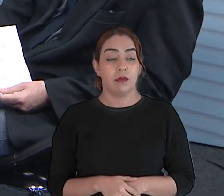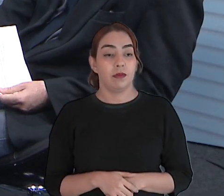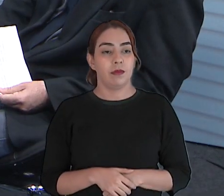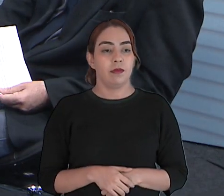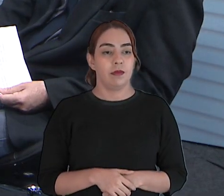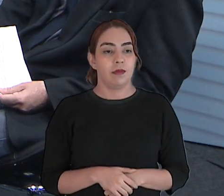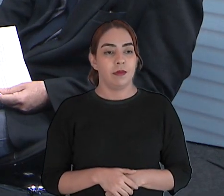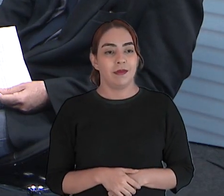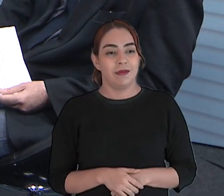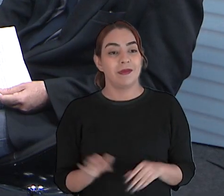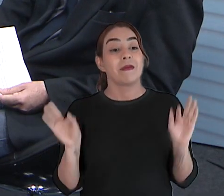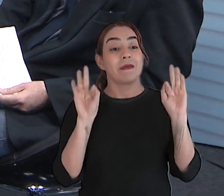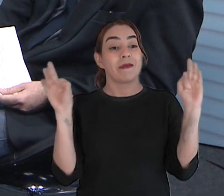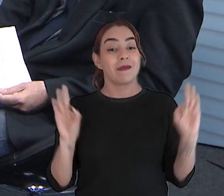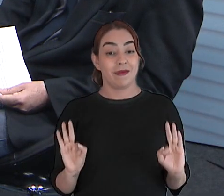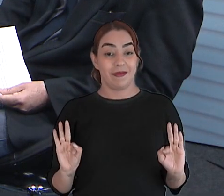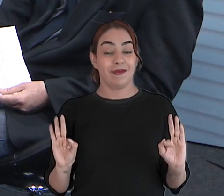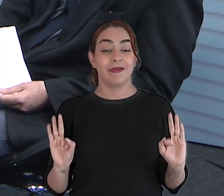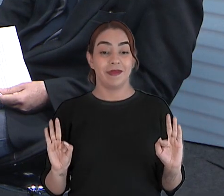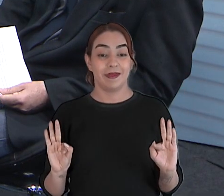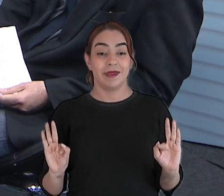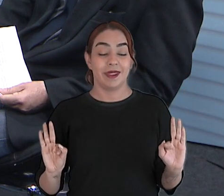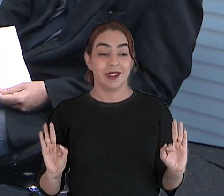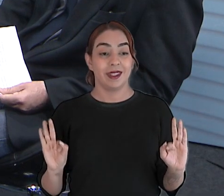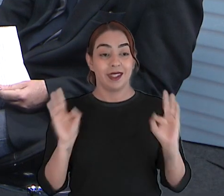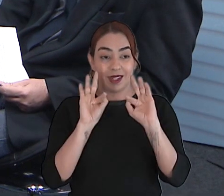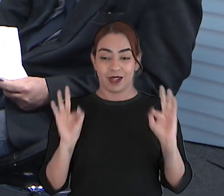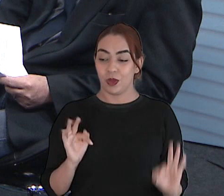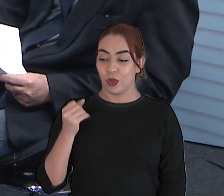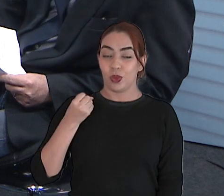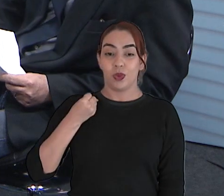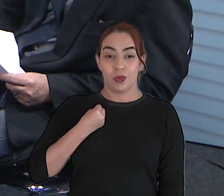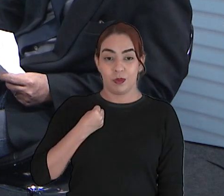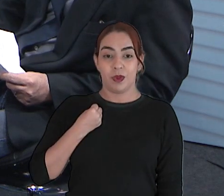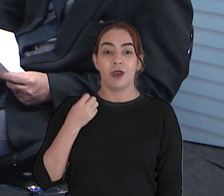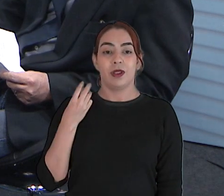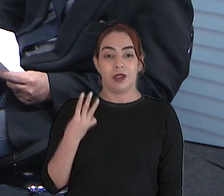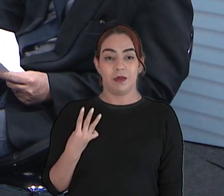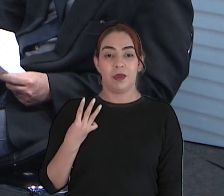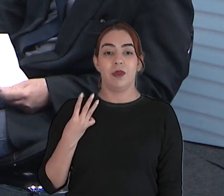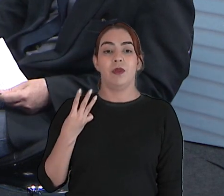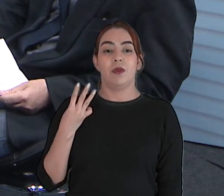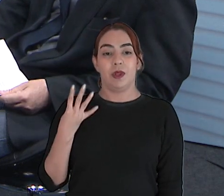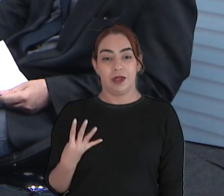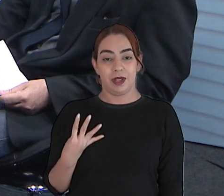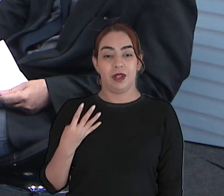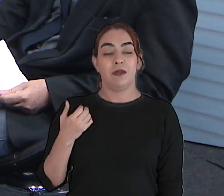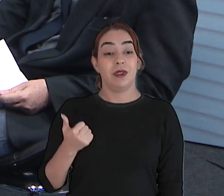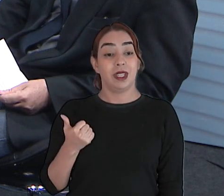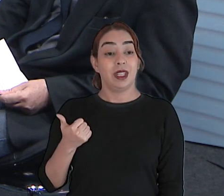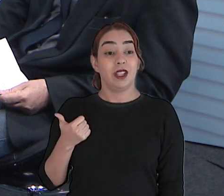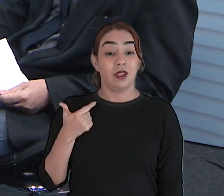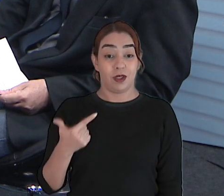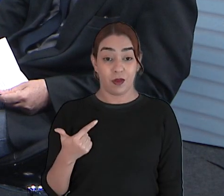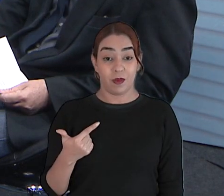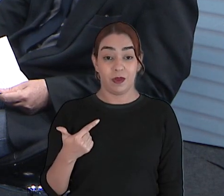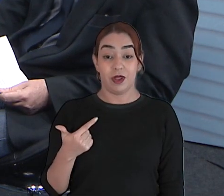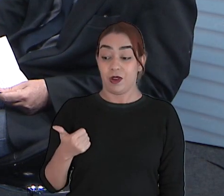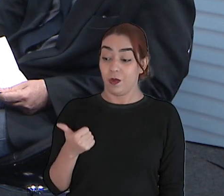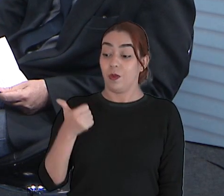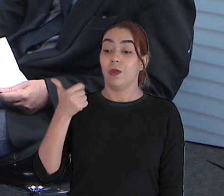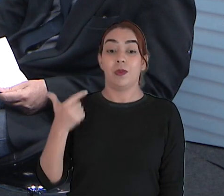Fiquei feliz, inclusive, com a numeração do programa. 3.412. 3.412. Tem um 12 aí